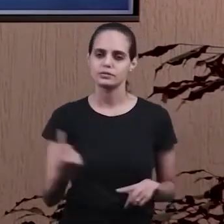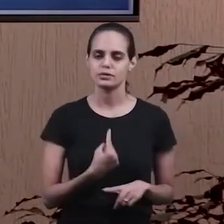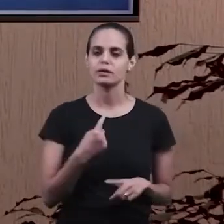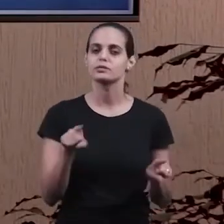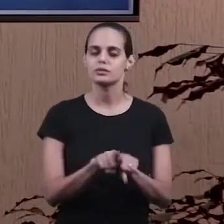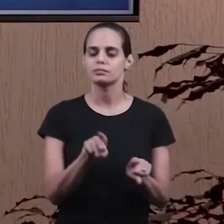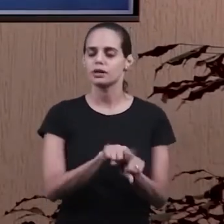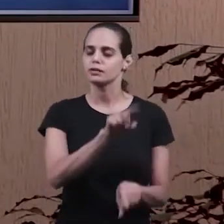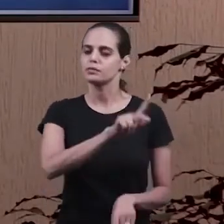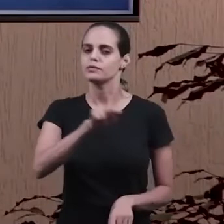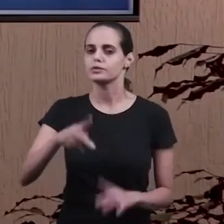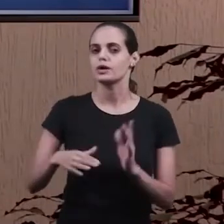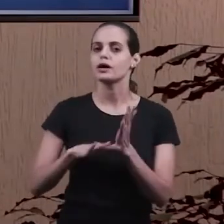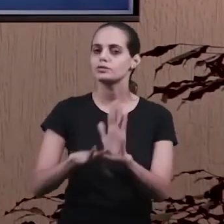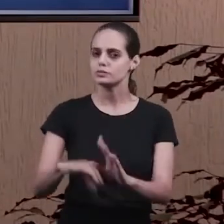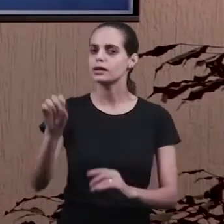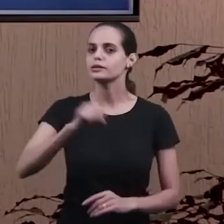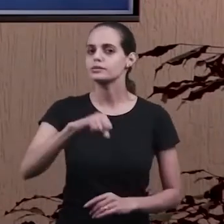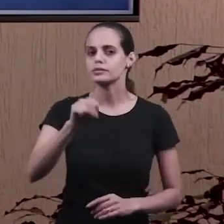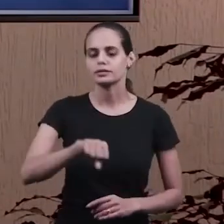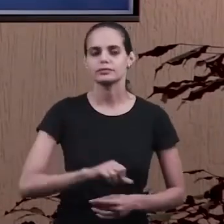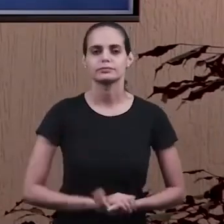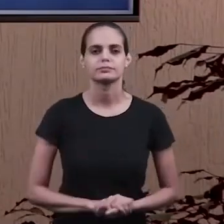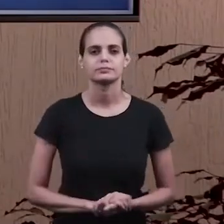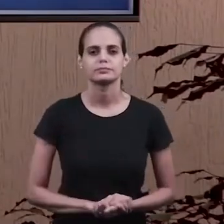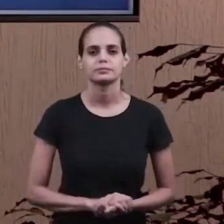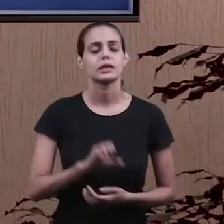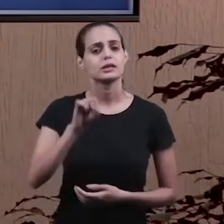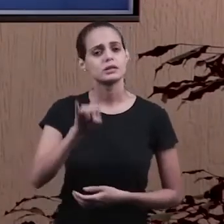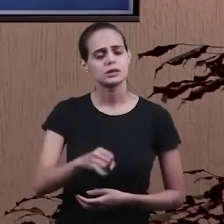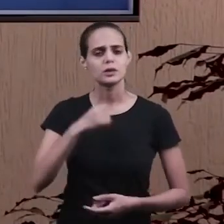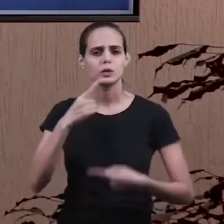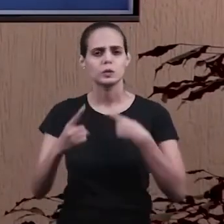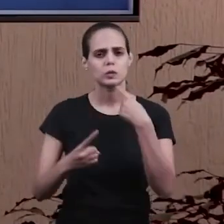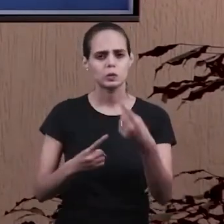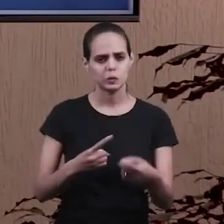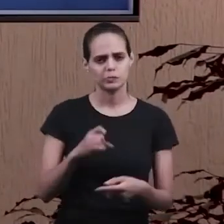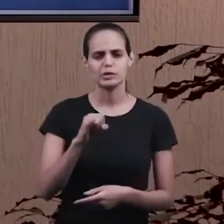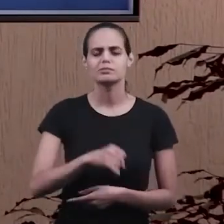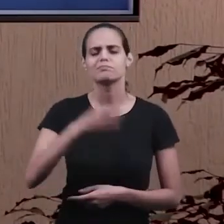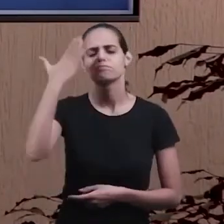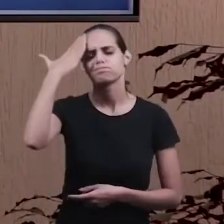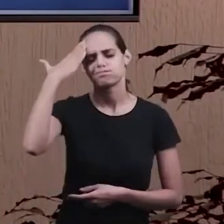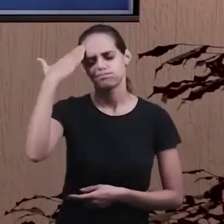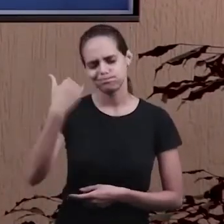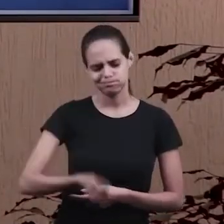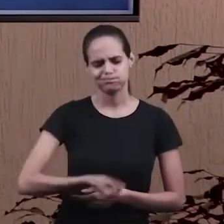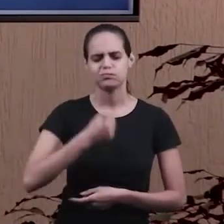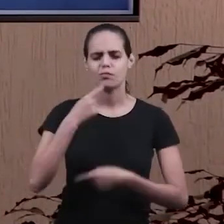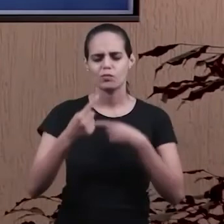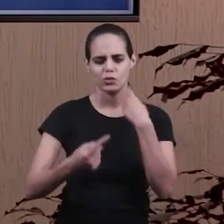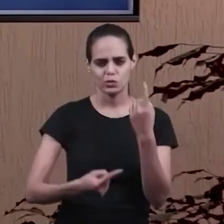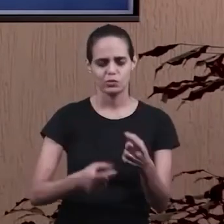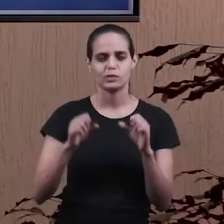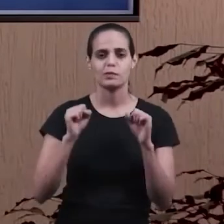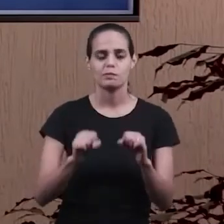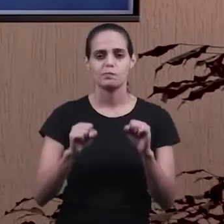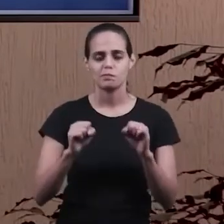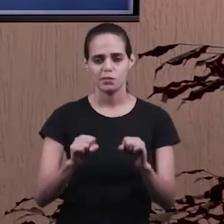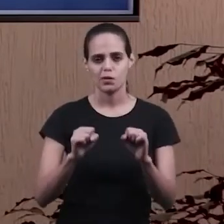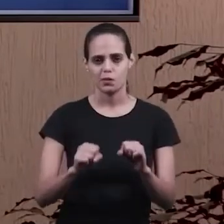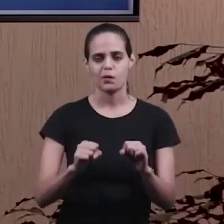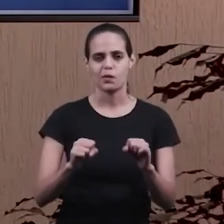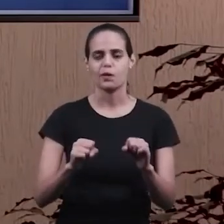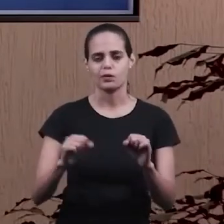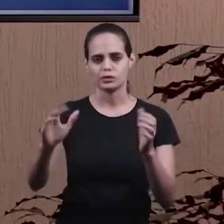também podemos ajudar. Qualquer dúvida, sei que tem muitas dúvidas, muitas demandas, podem entrar em contato